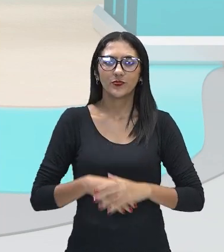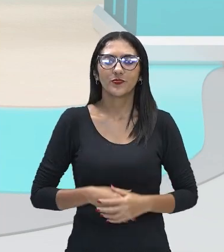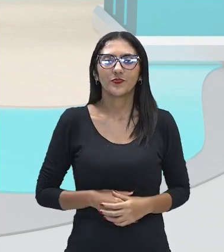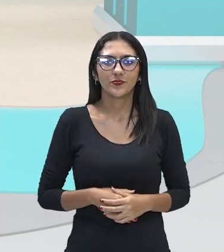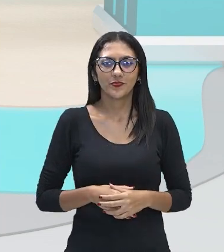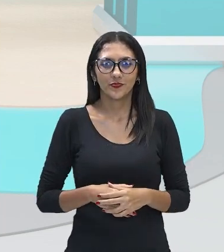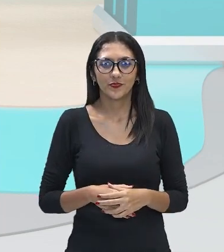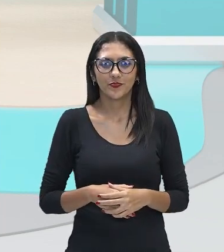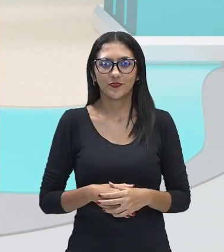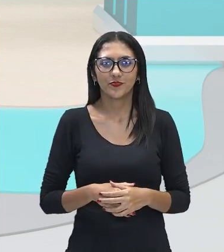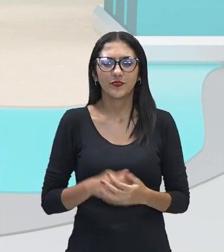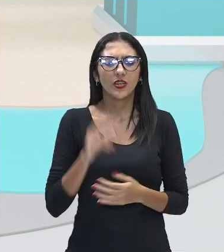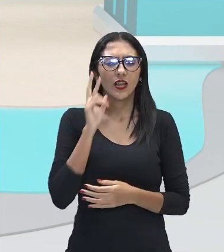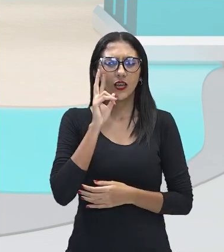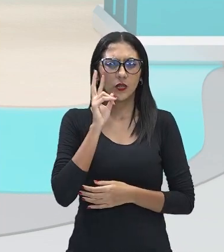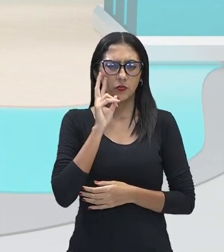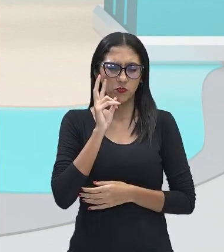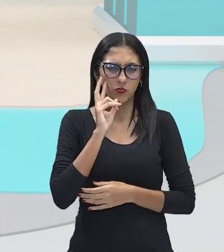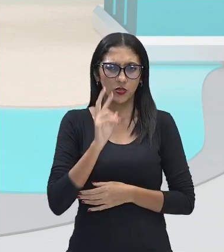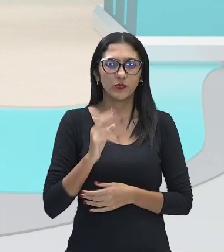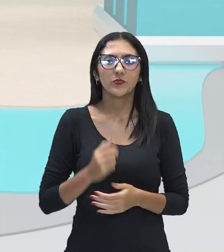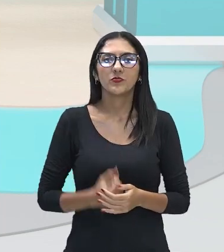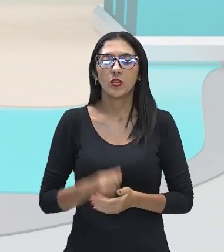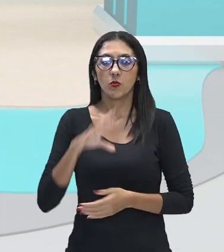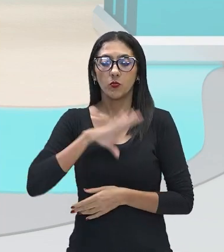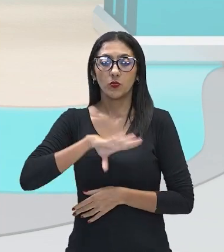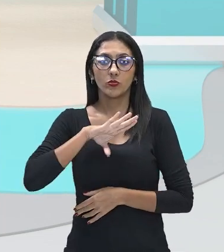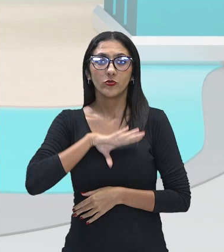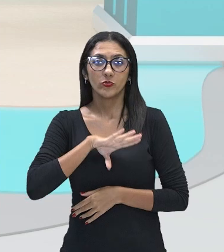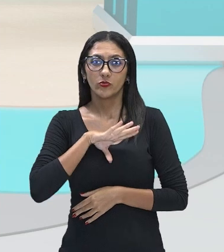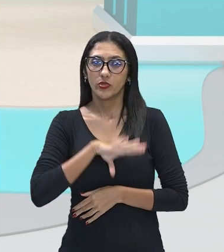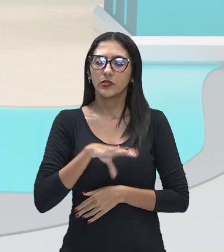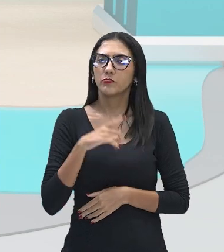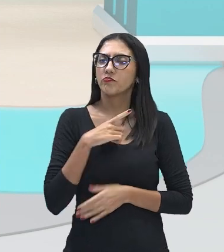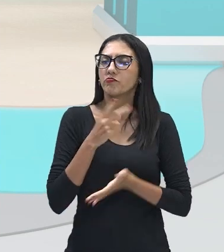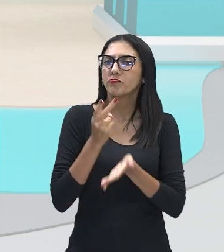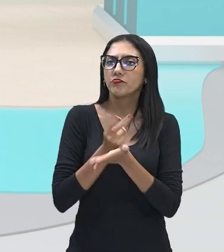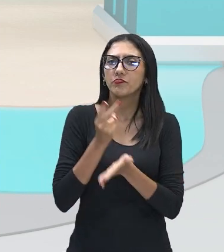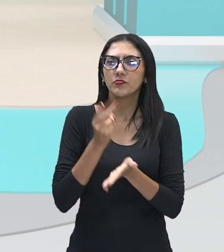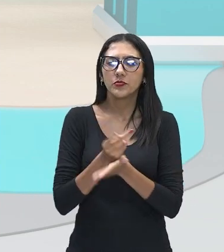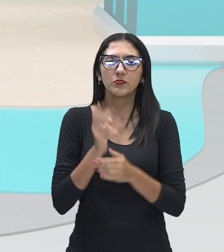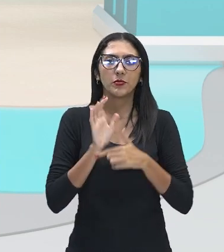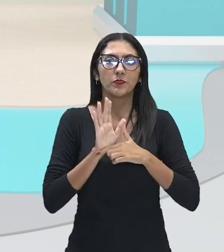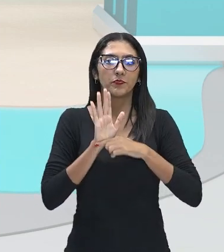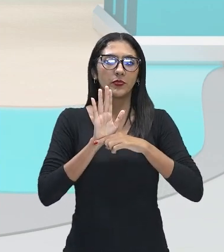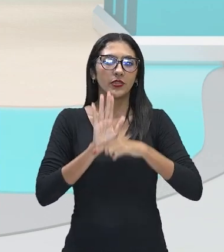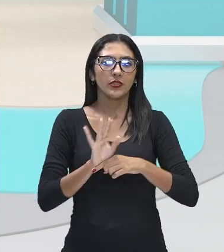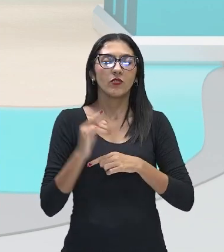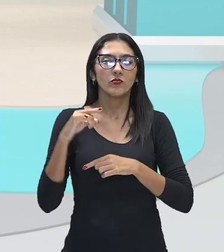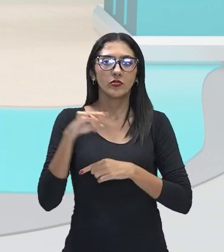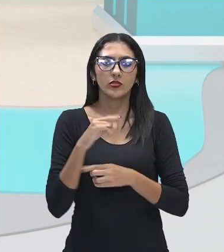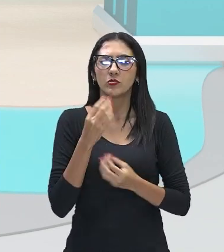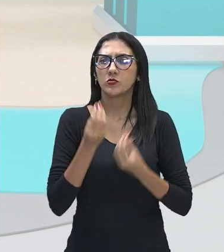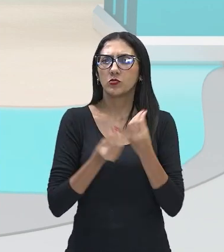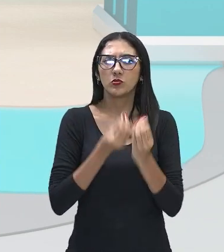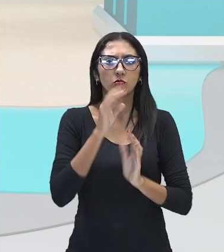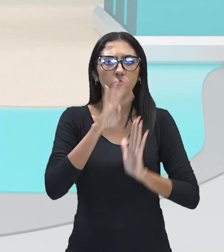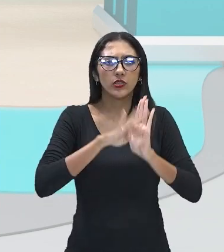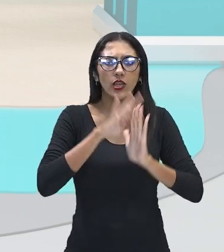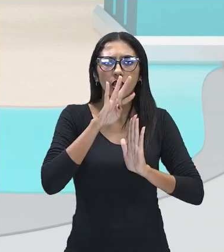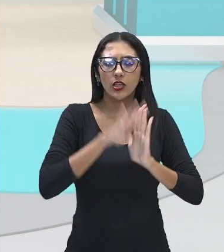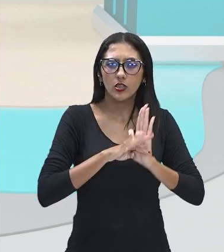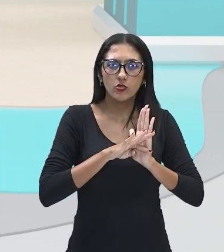se trata da língua portuguesa, a gente vai sempre estar mostrando para vocês as formas textuais, né?